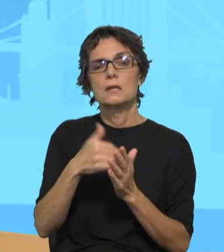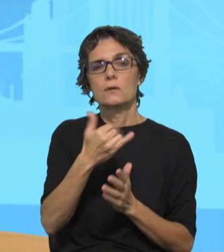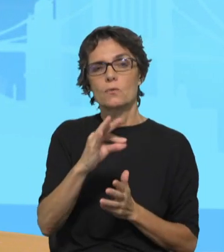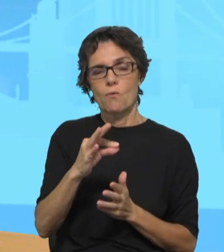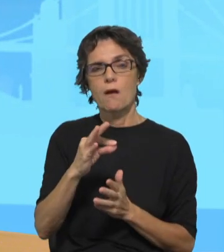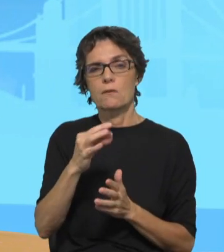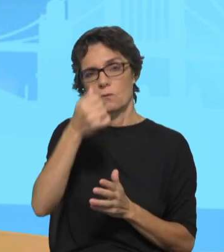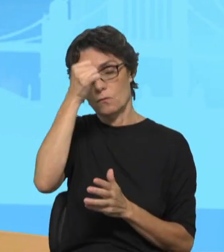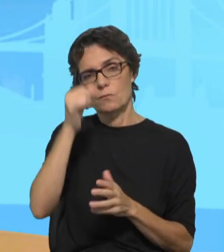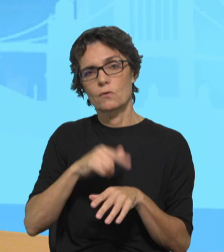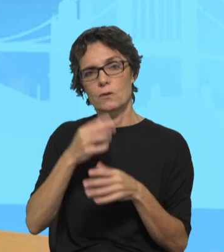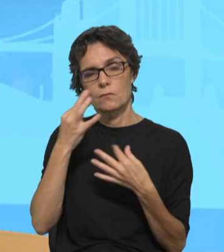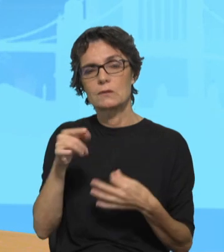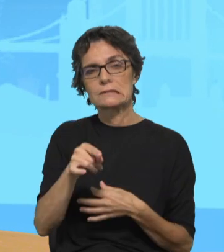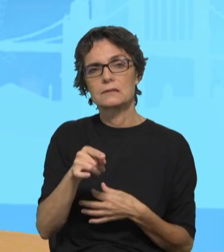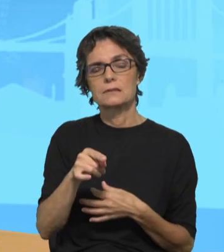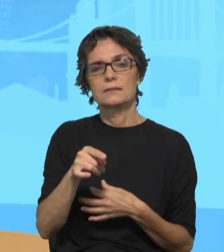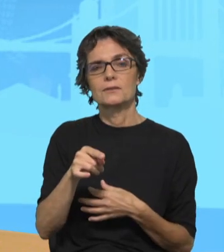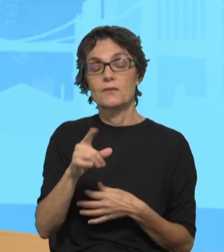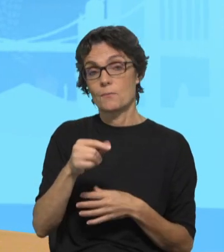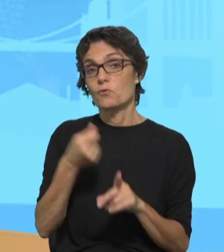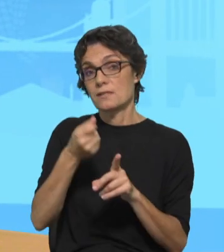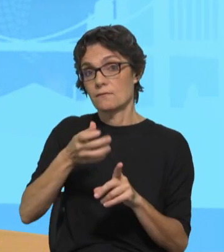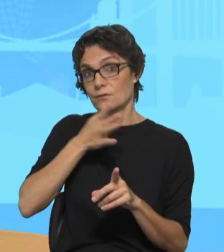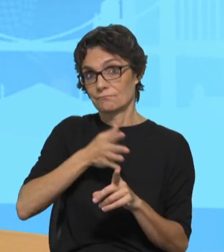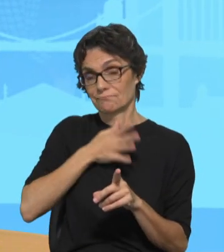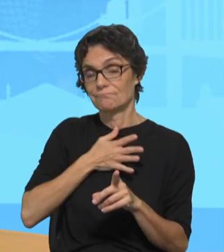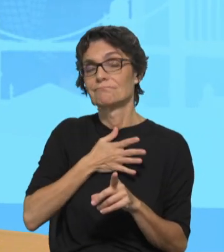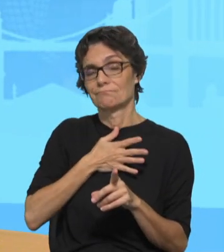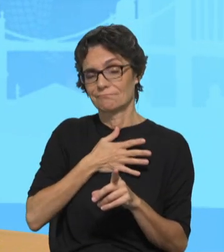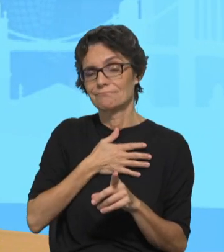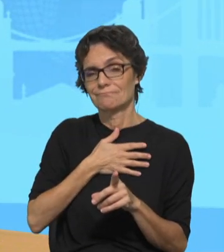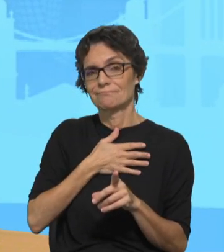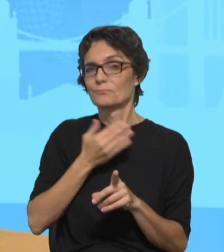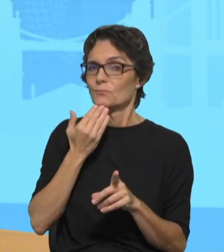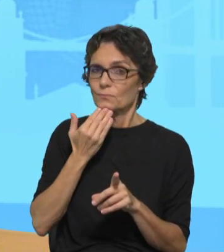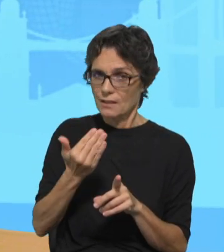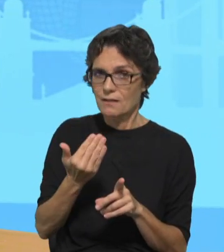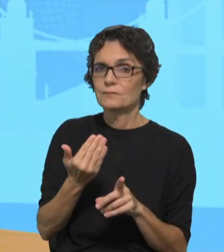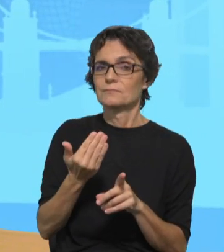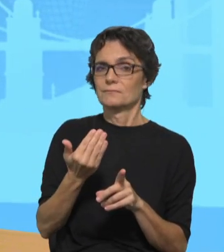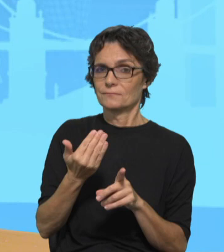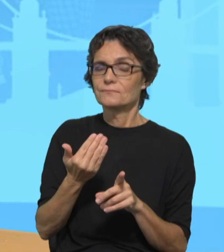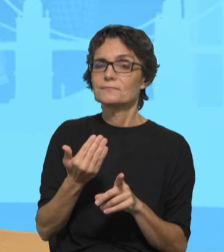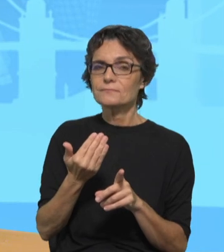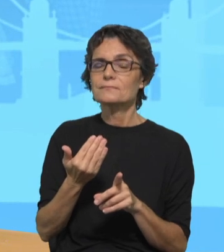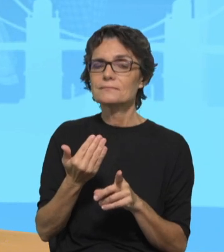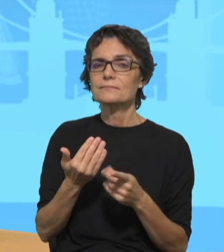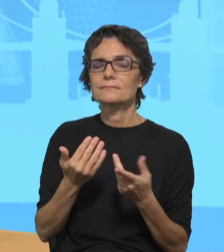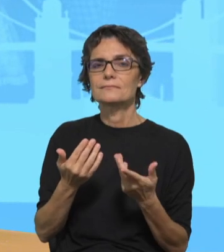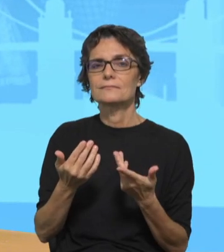por nos trazer aqui todo o desafio, esse desafio e dinamismo que está, neste momento,